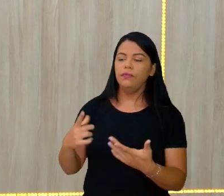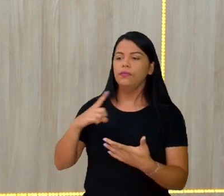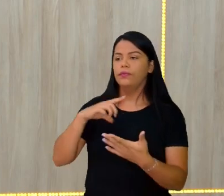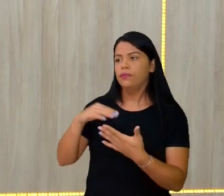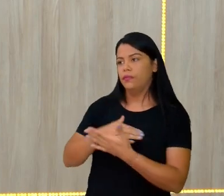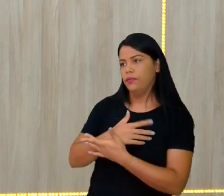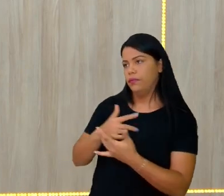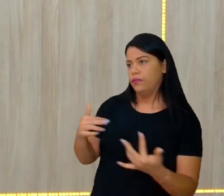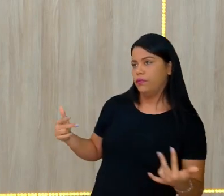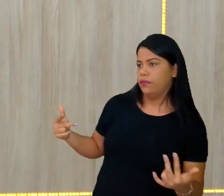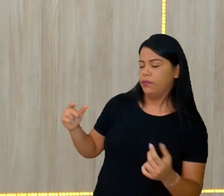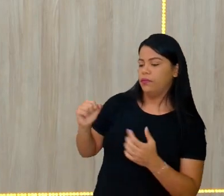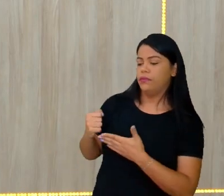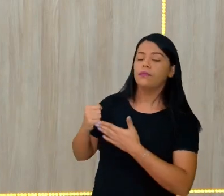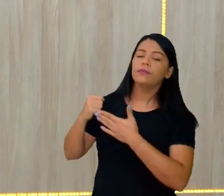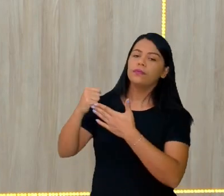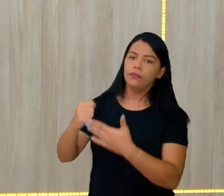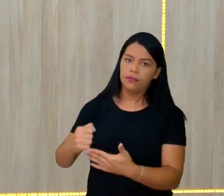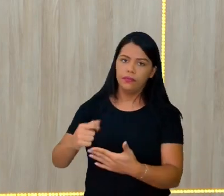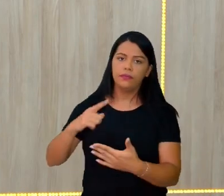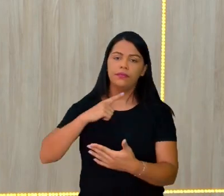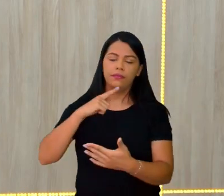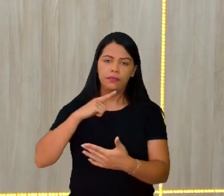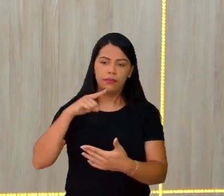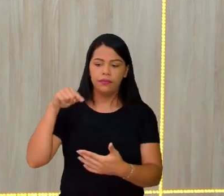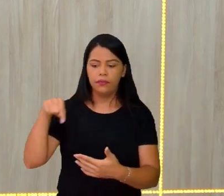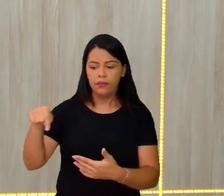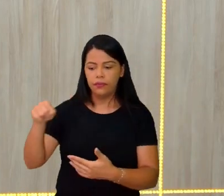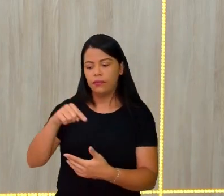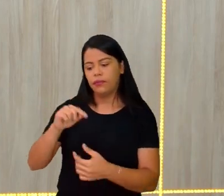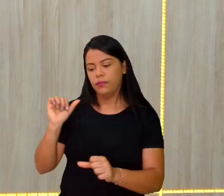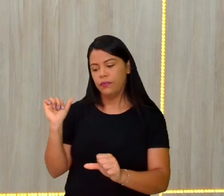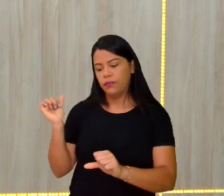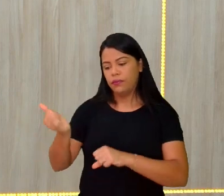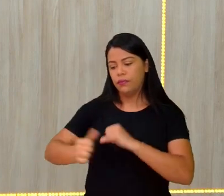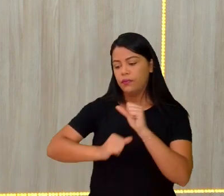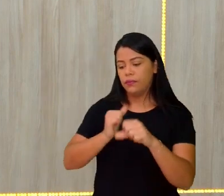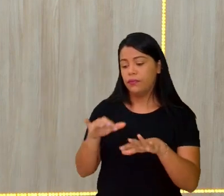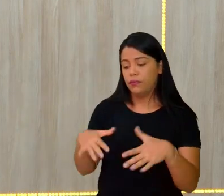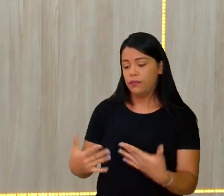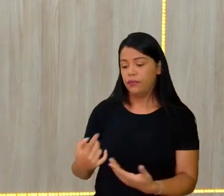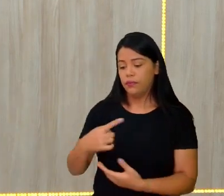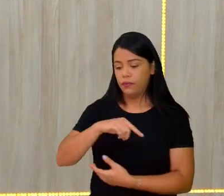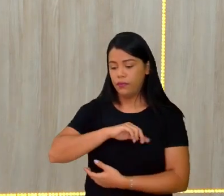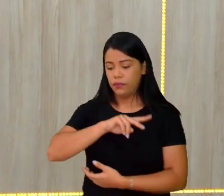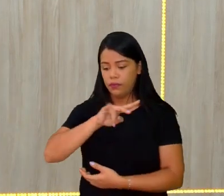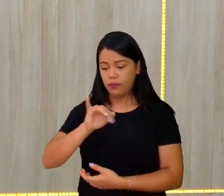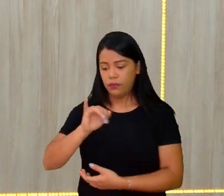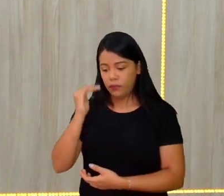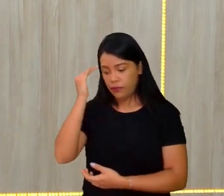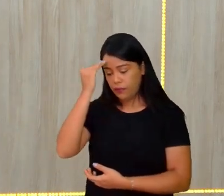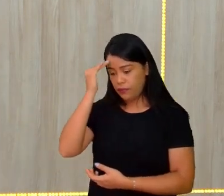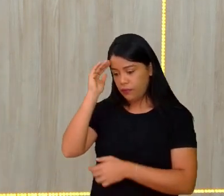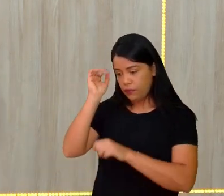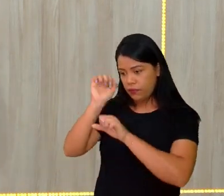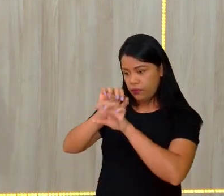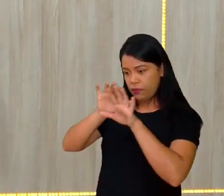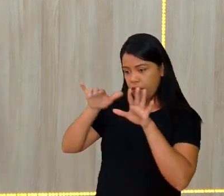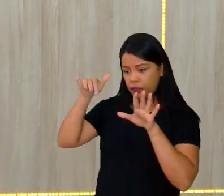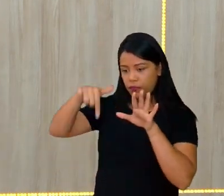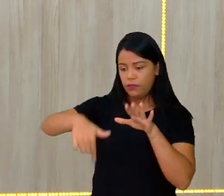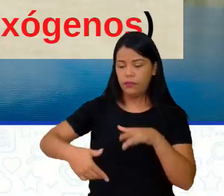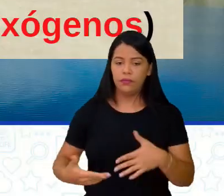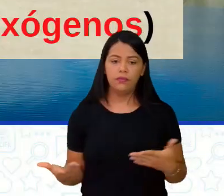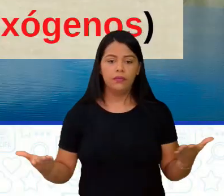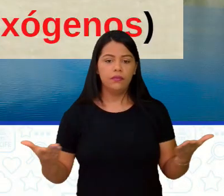fatores que contribuíram para essas transformações. A gente vai entender aqui agora. Olha aqui,